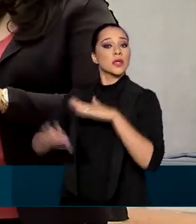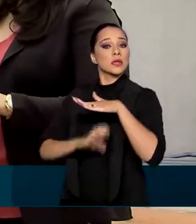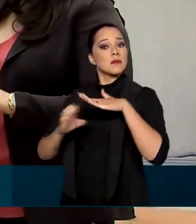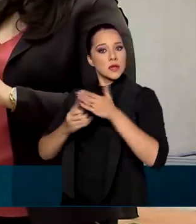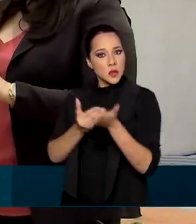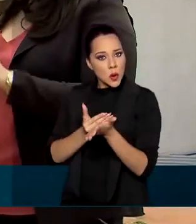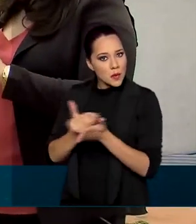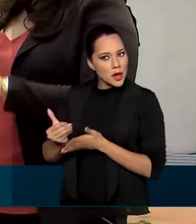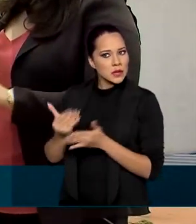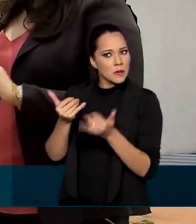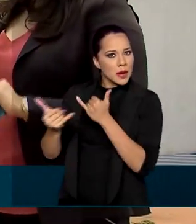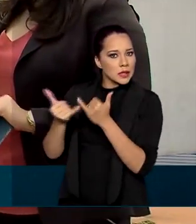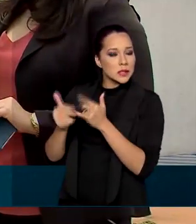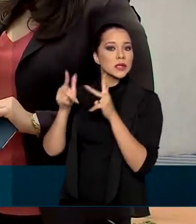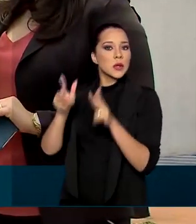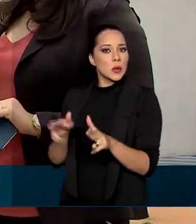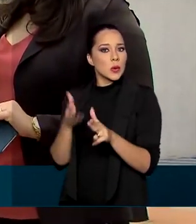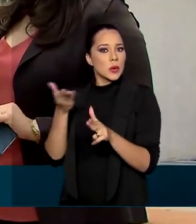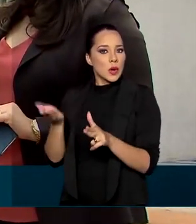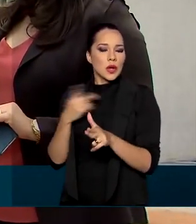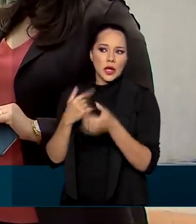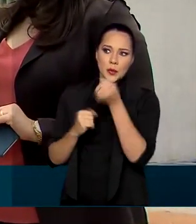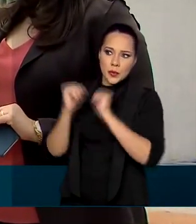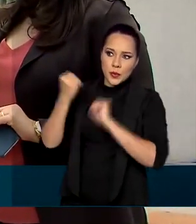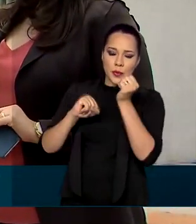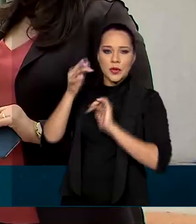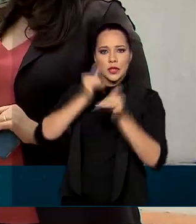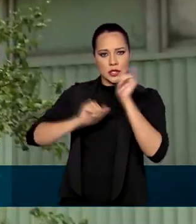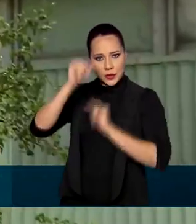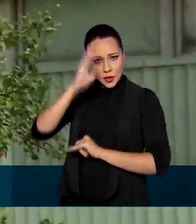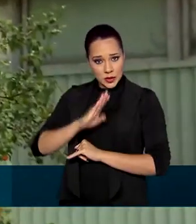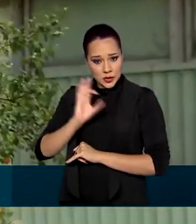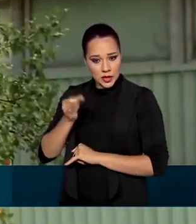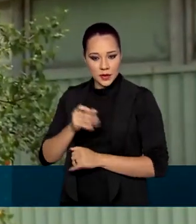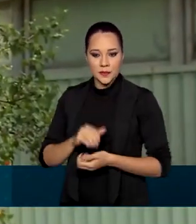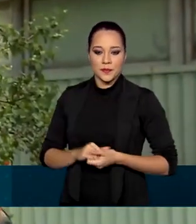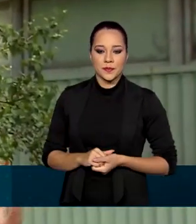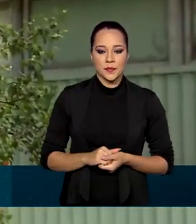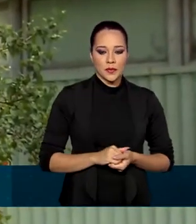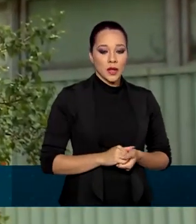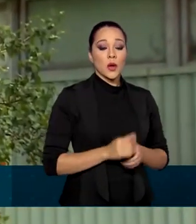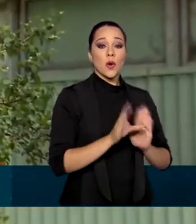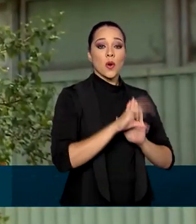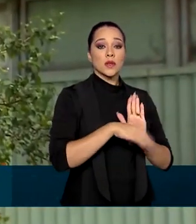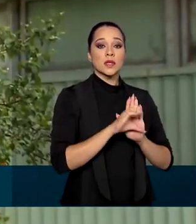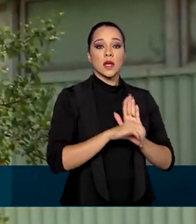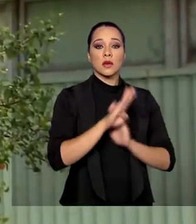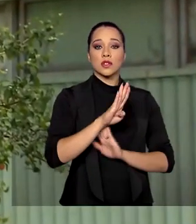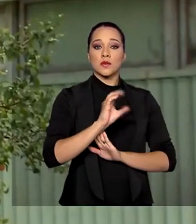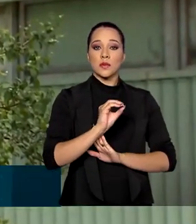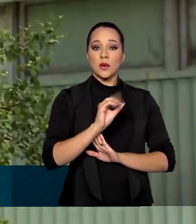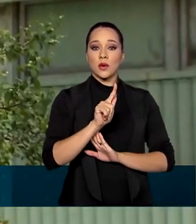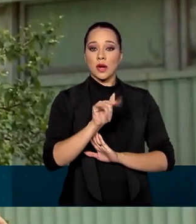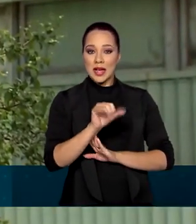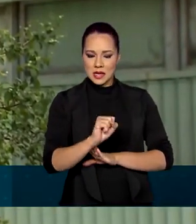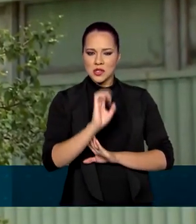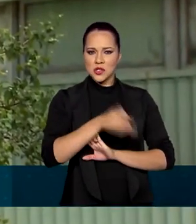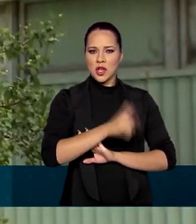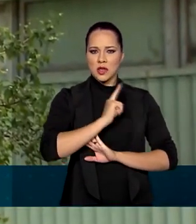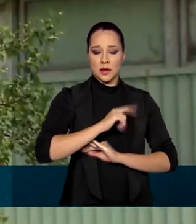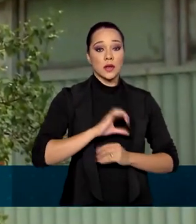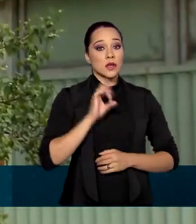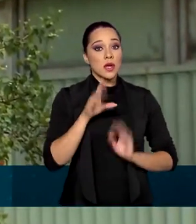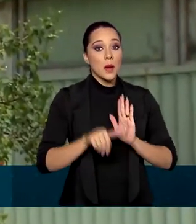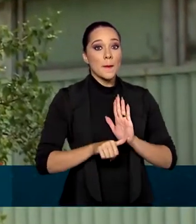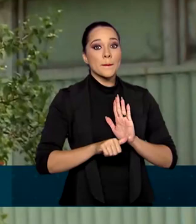comecem um processo parecido, que é importante para a produção energética do país, é isso? O conceito de biodigestão, de biogás, ele já existe. No entanto, é a